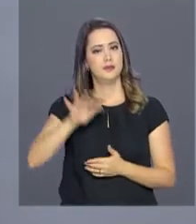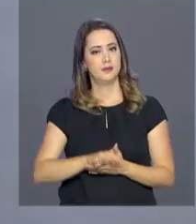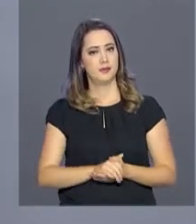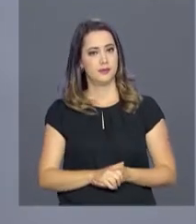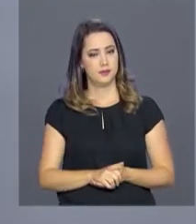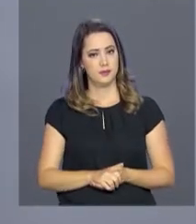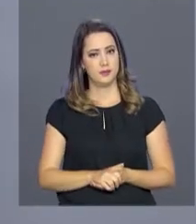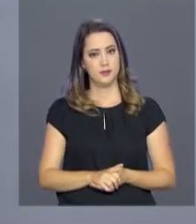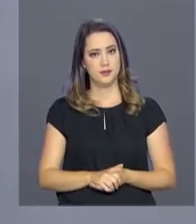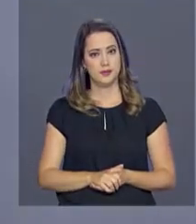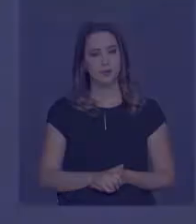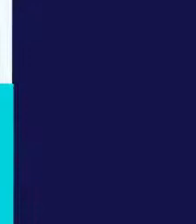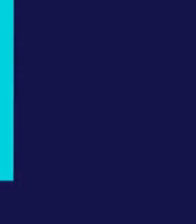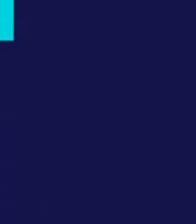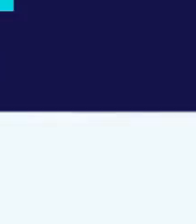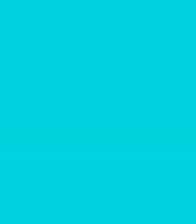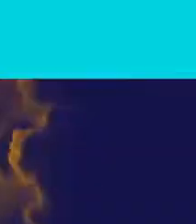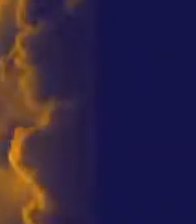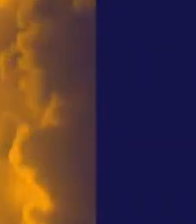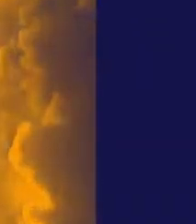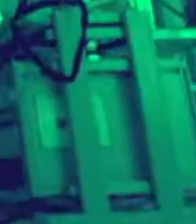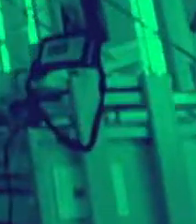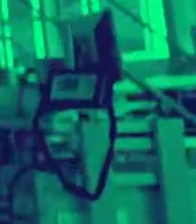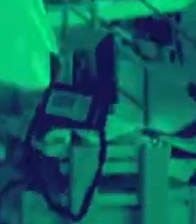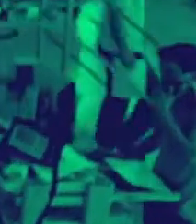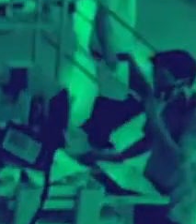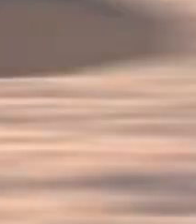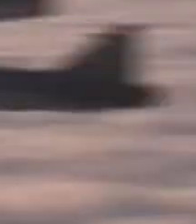Governo Federal. até a próxima. Tchau. Tchau.